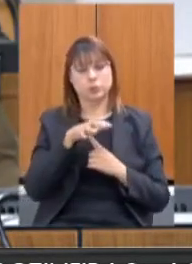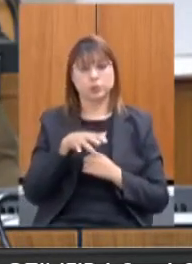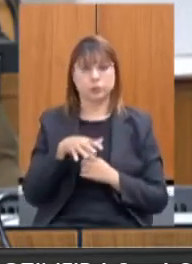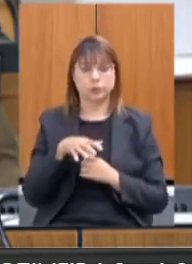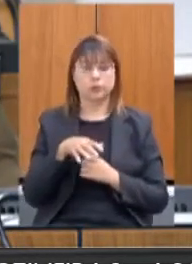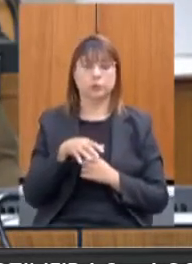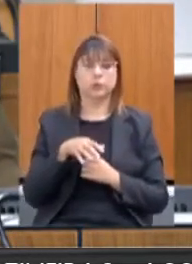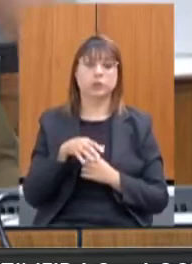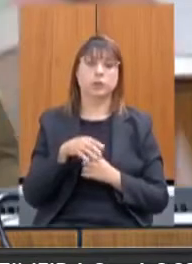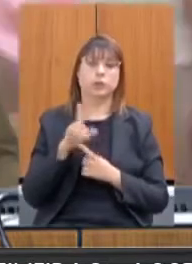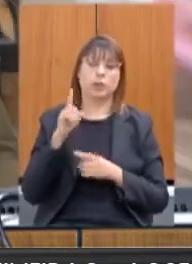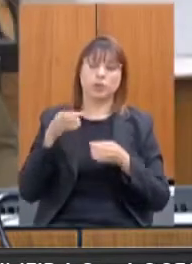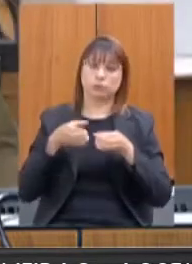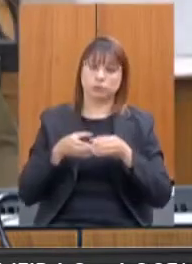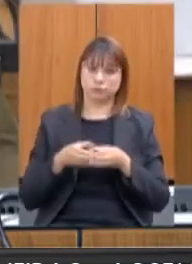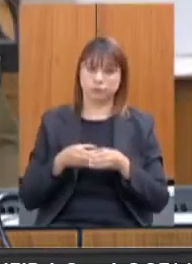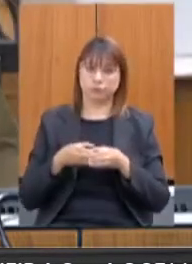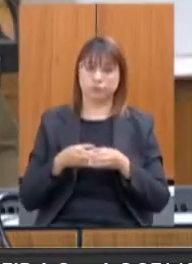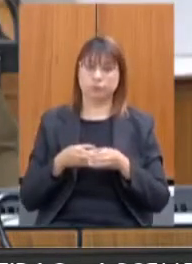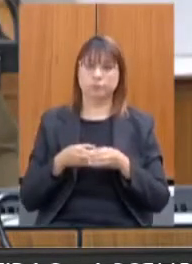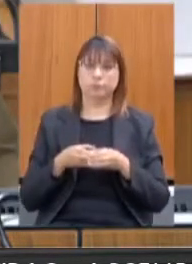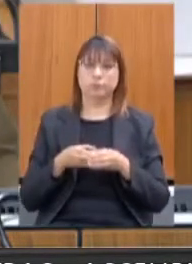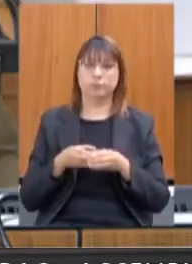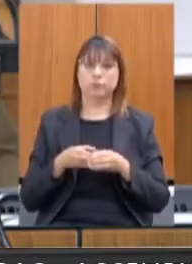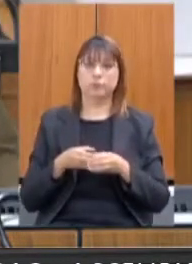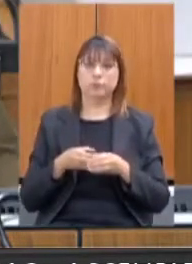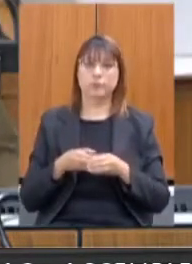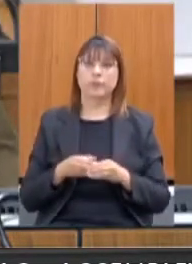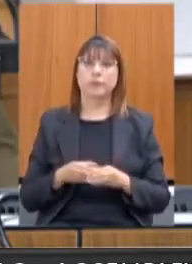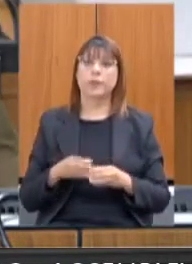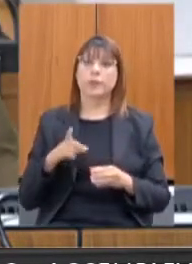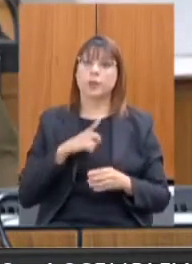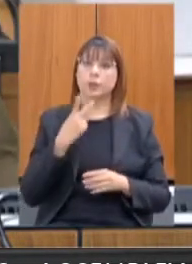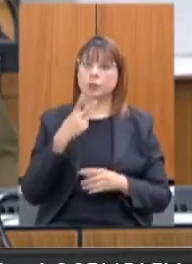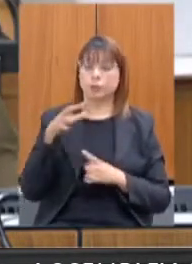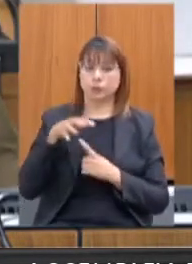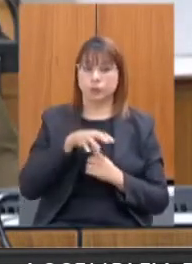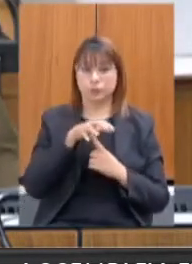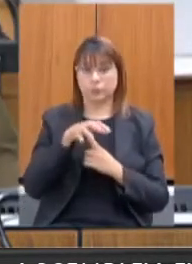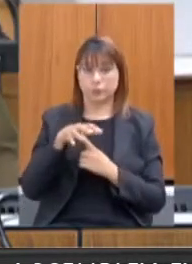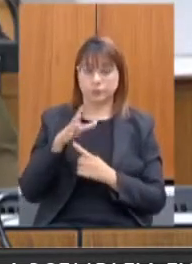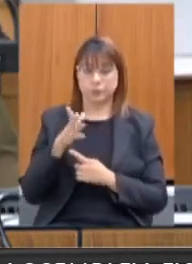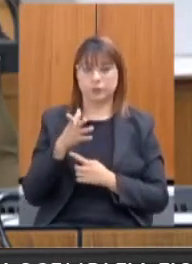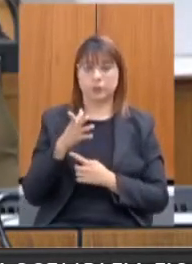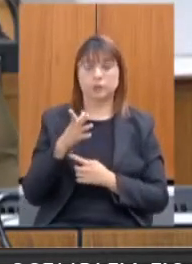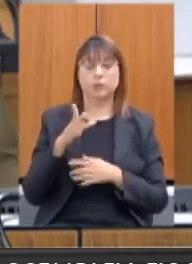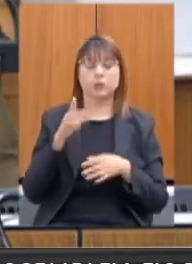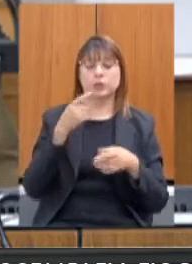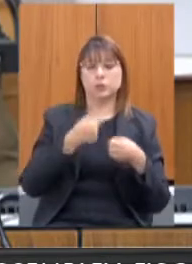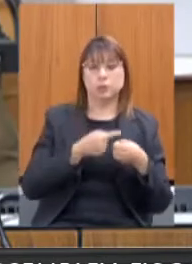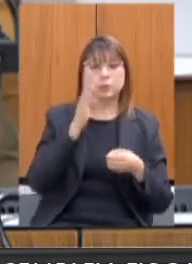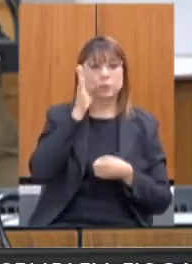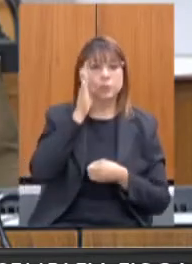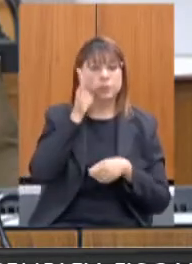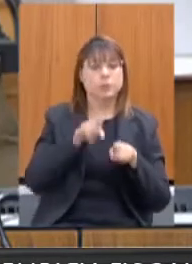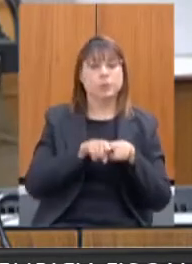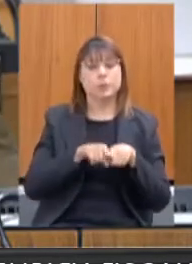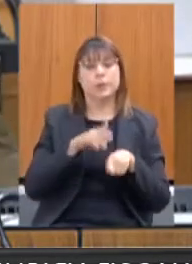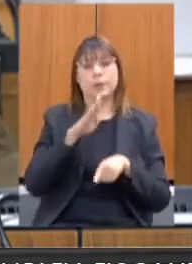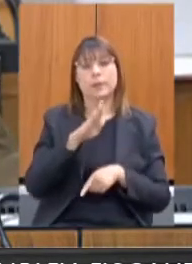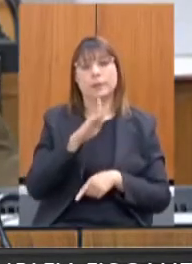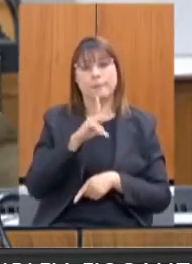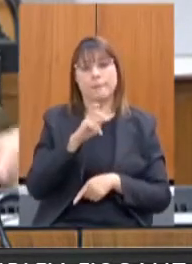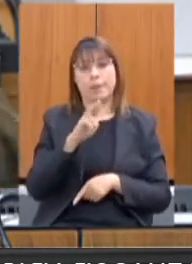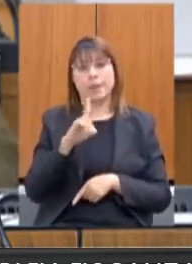administrativa e fizemos duas feiras regionais nos municípios de Barbacena e Pedra Azul. Depois